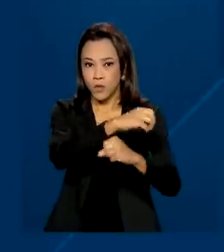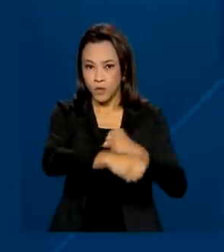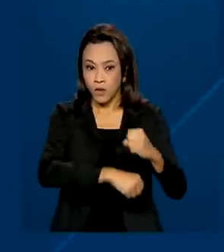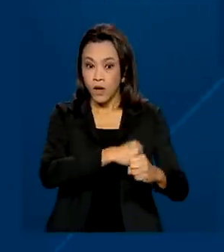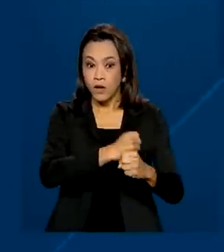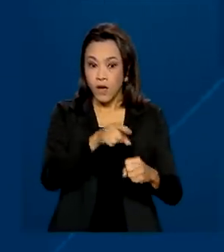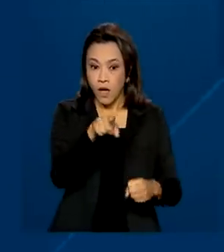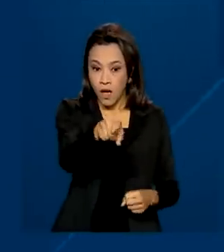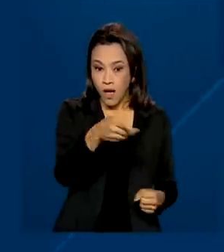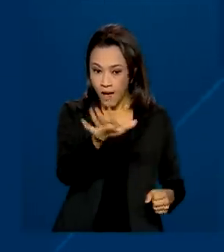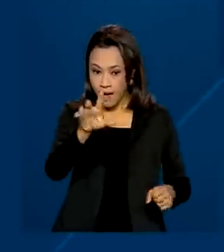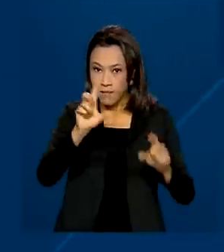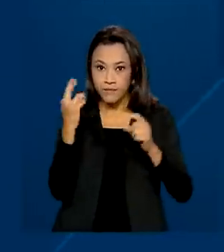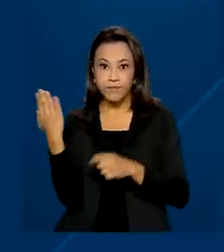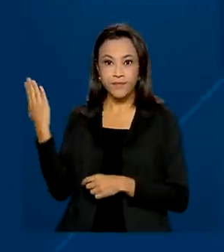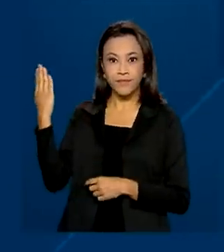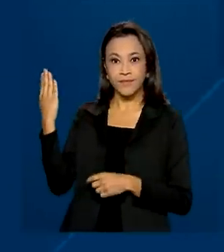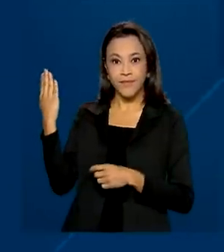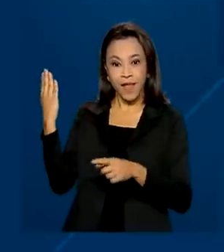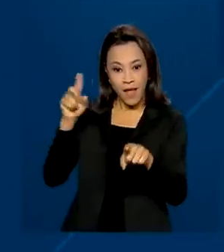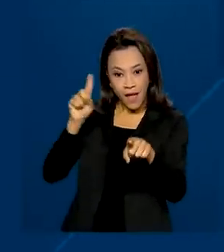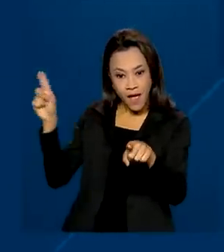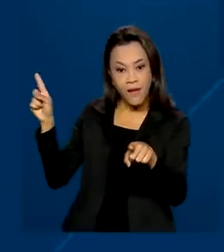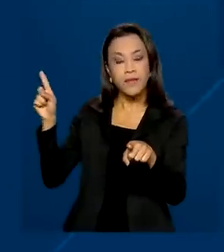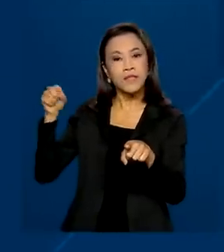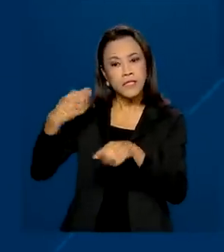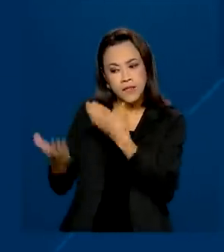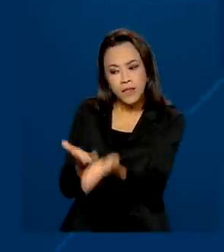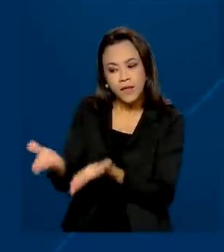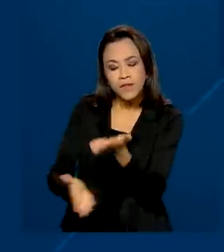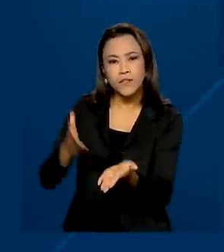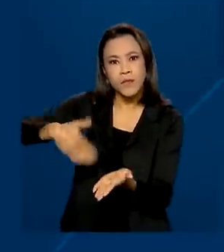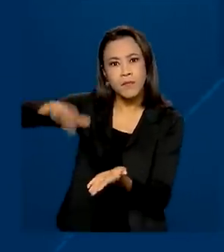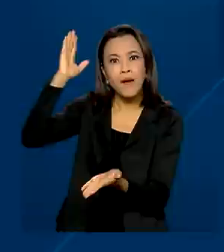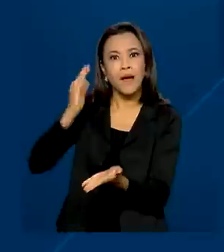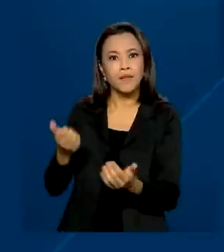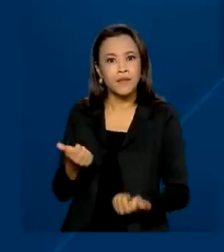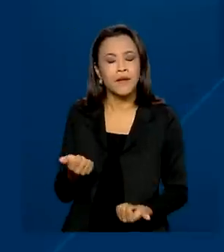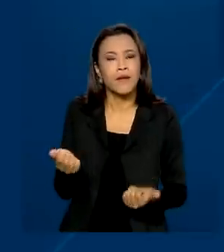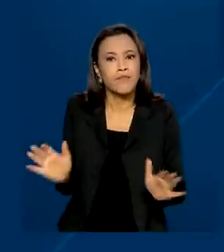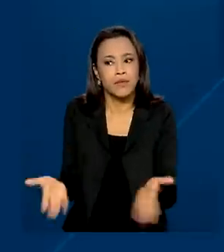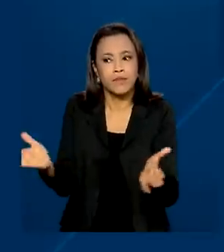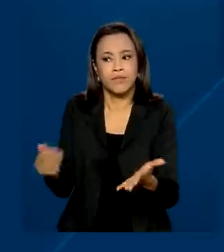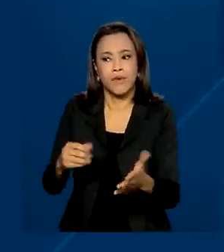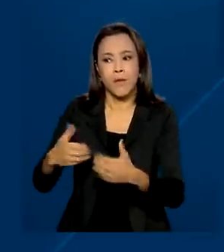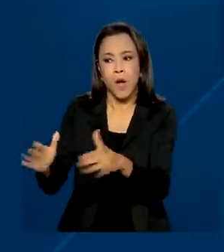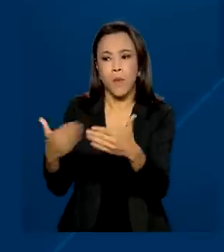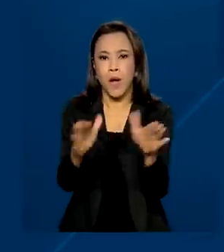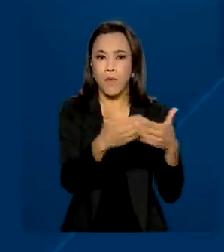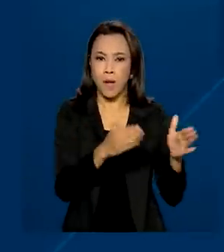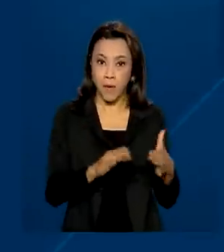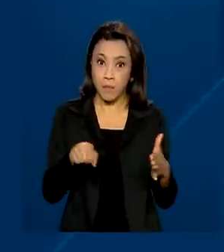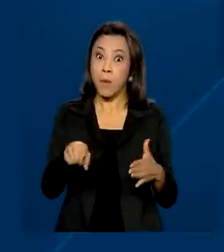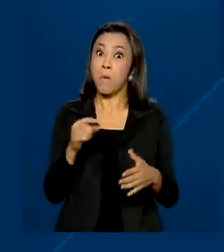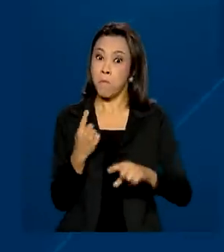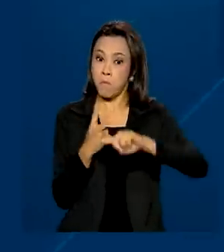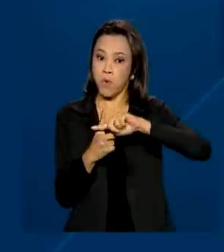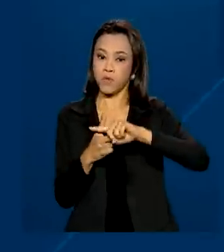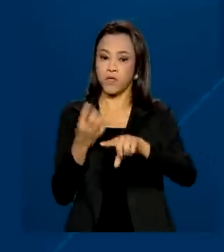serviços foi o que mais contribuiu para a criação de empregos, com saldo positivo de